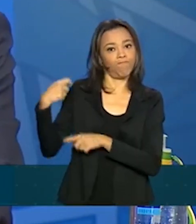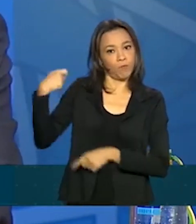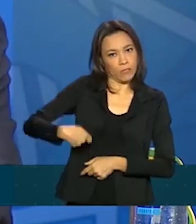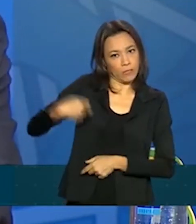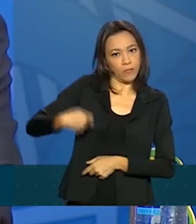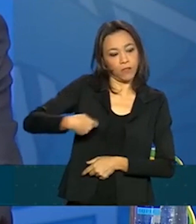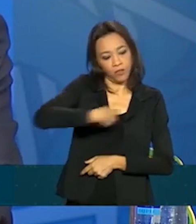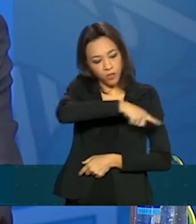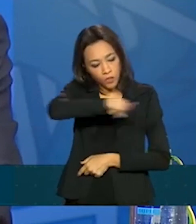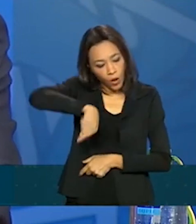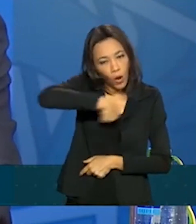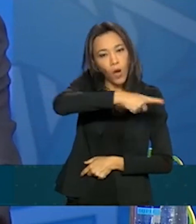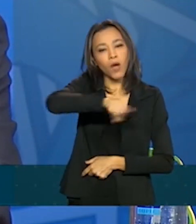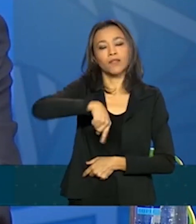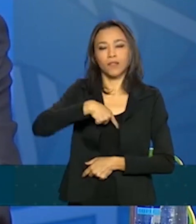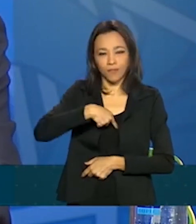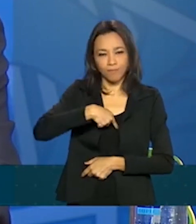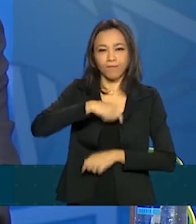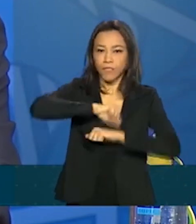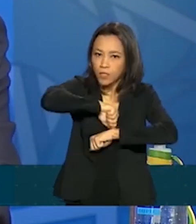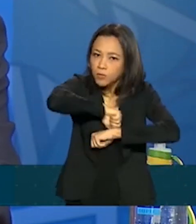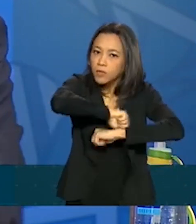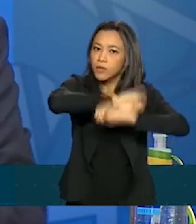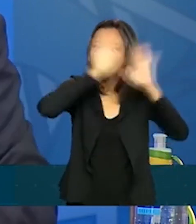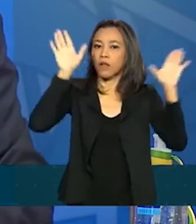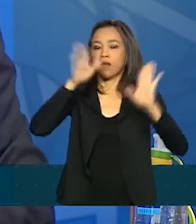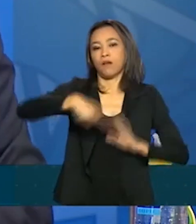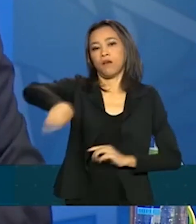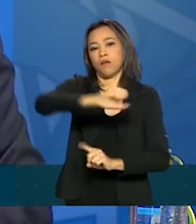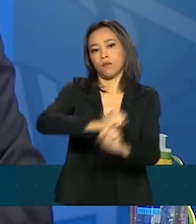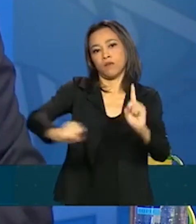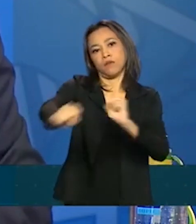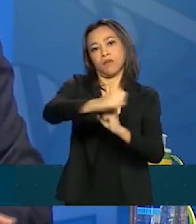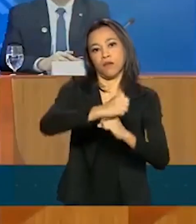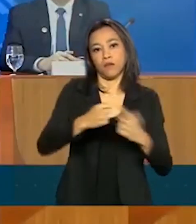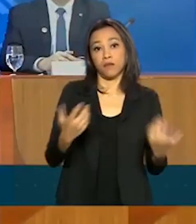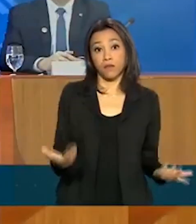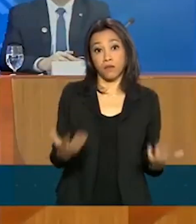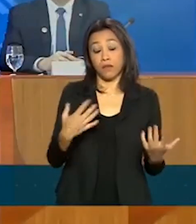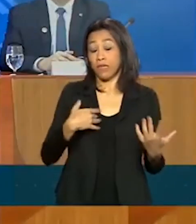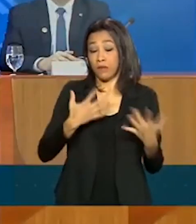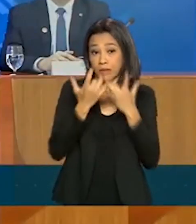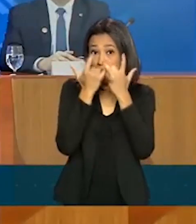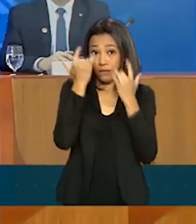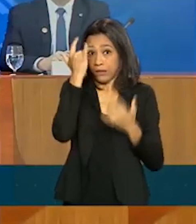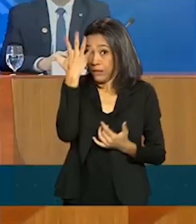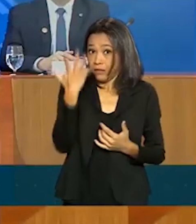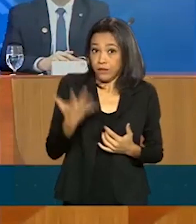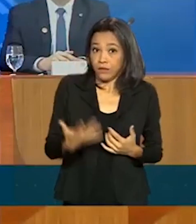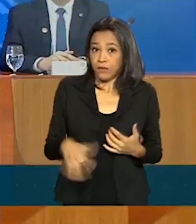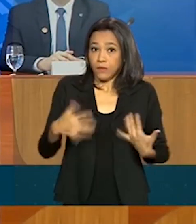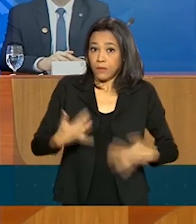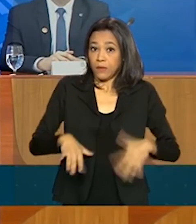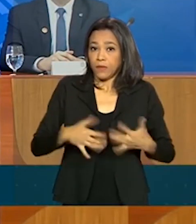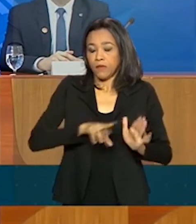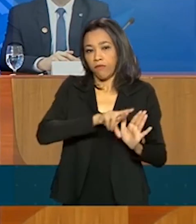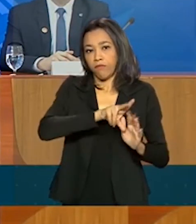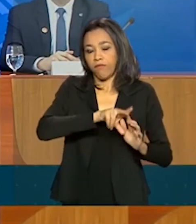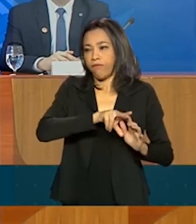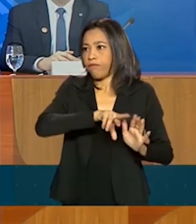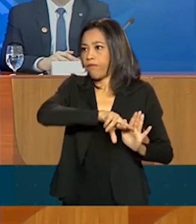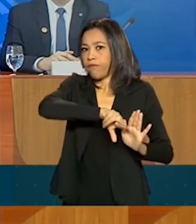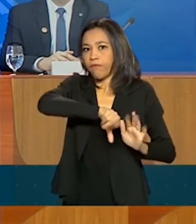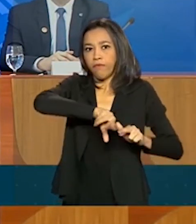que todos nós sejamos na relação com a sociedade brasileira. O processo é muito complexo, são muitas variáveis,